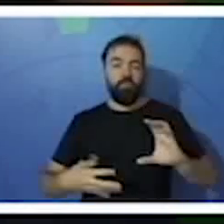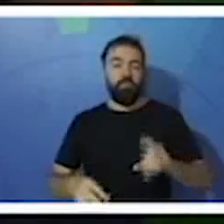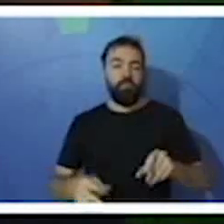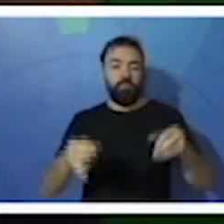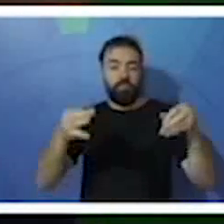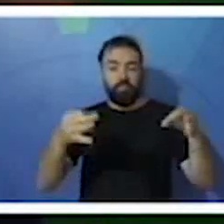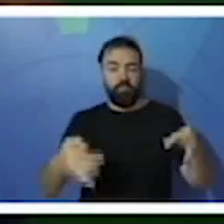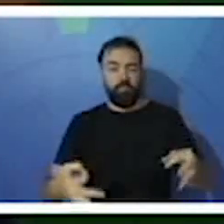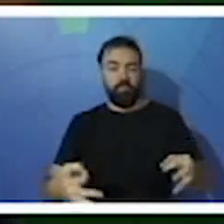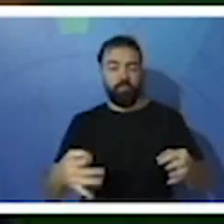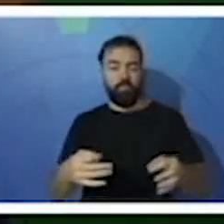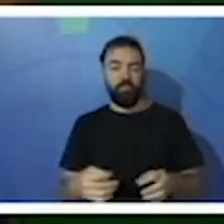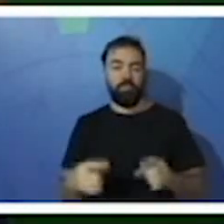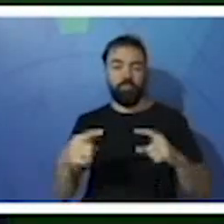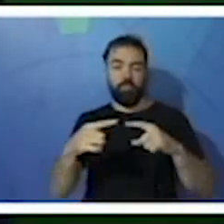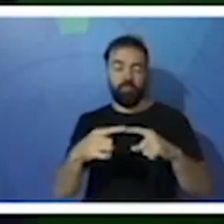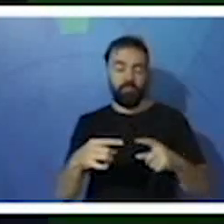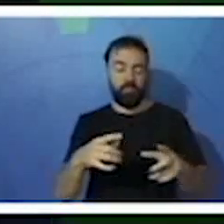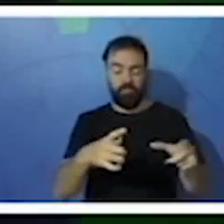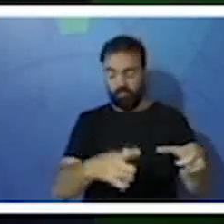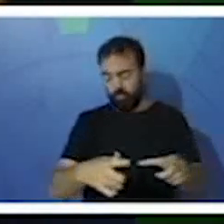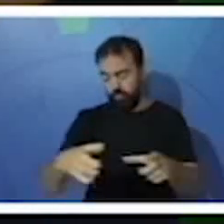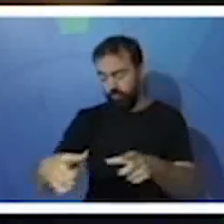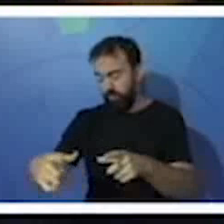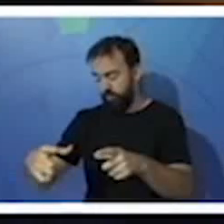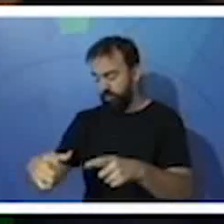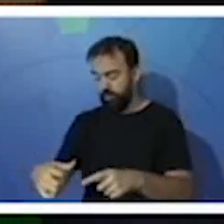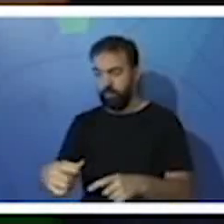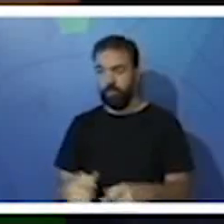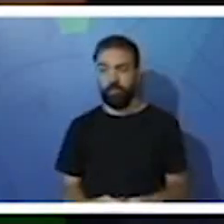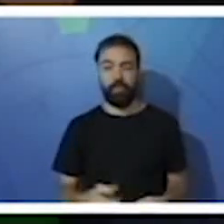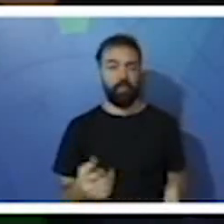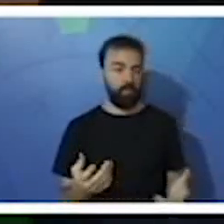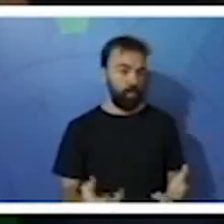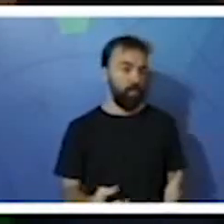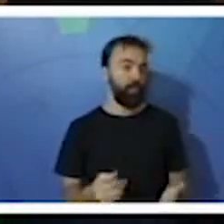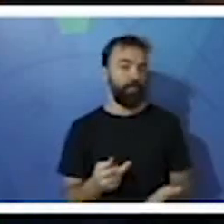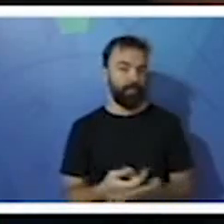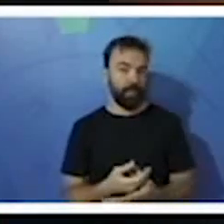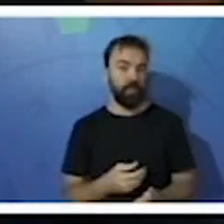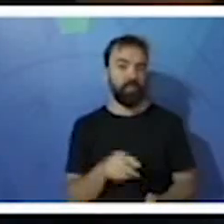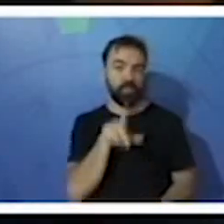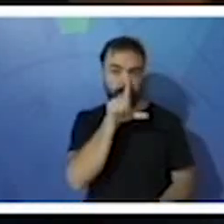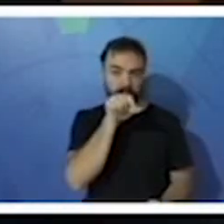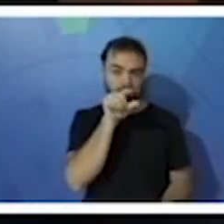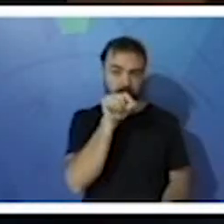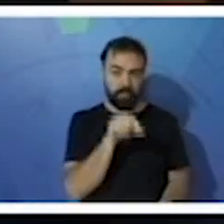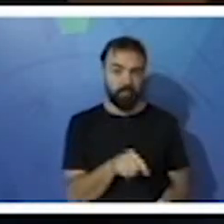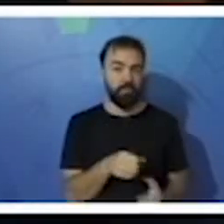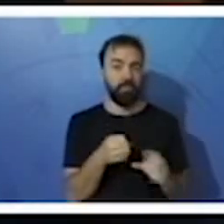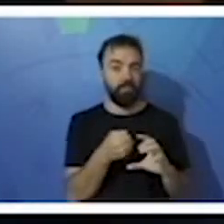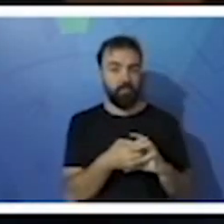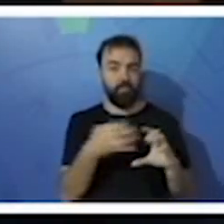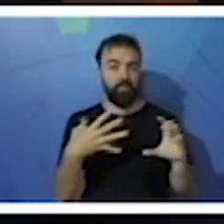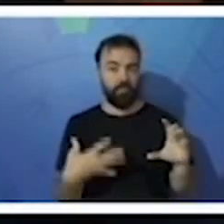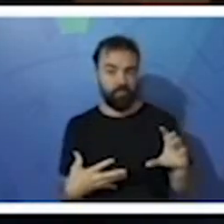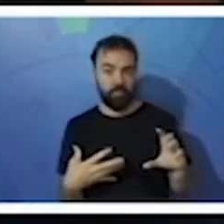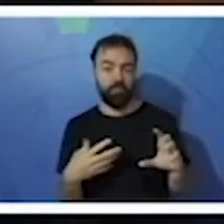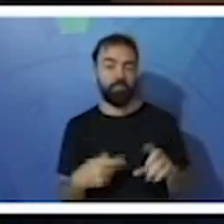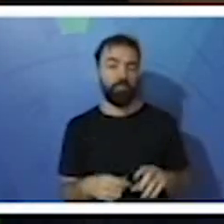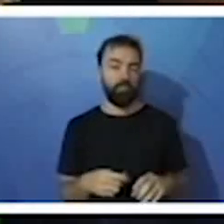ambiente. Isso acontece com as aves. E uma de suas características de